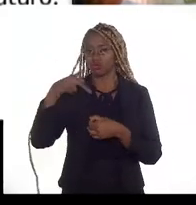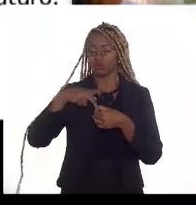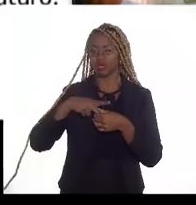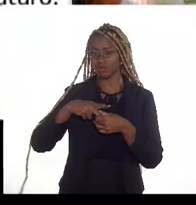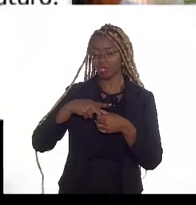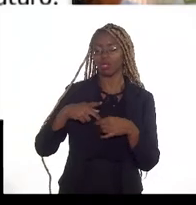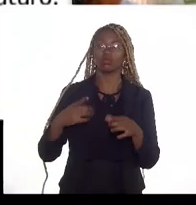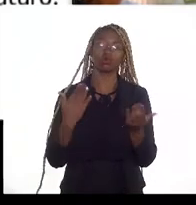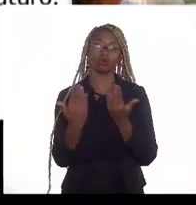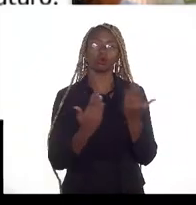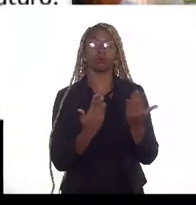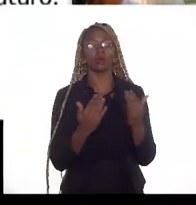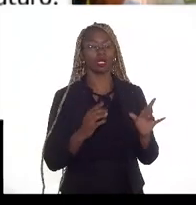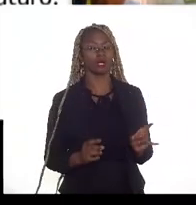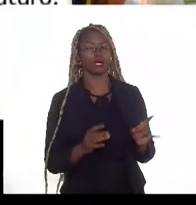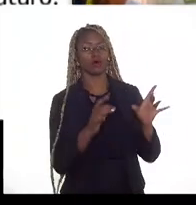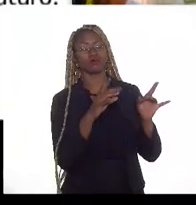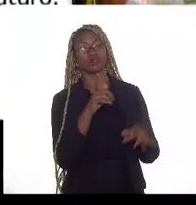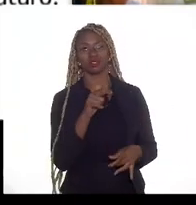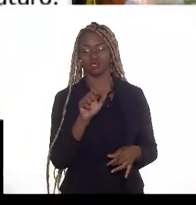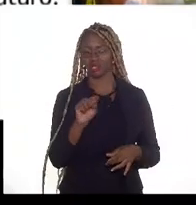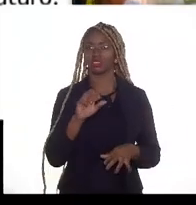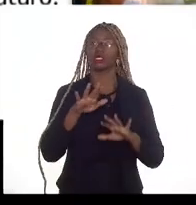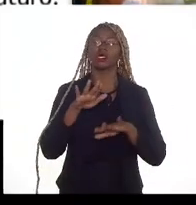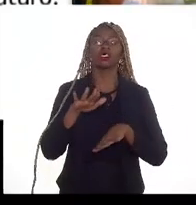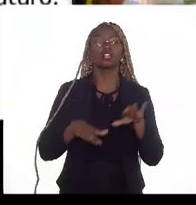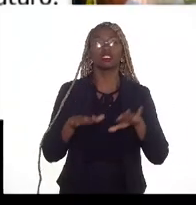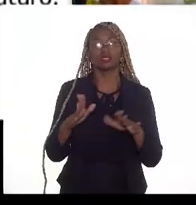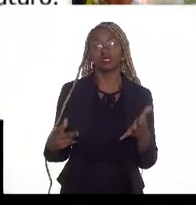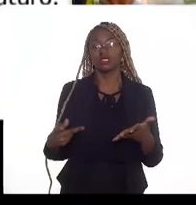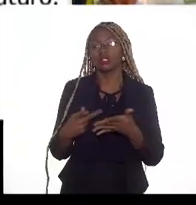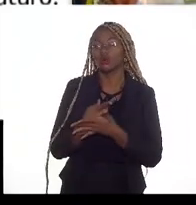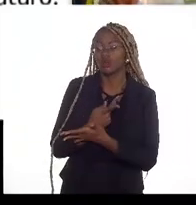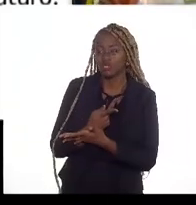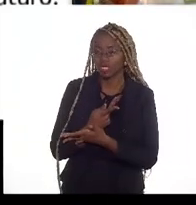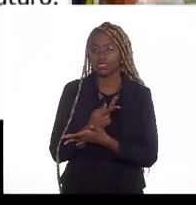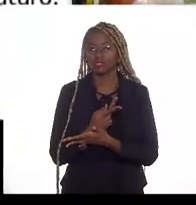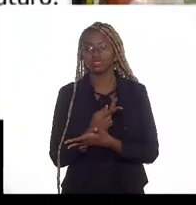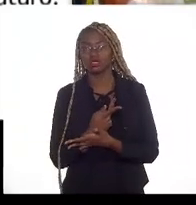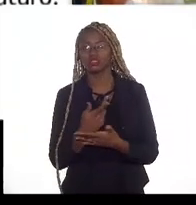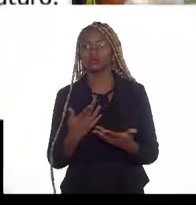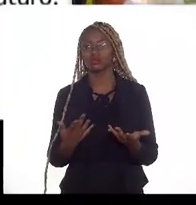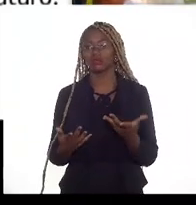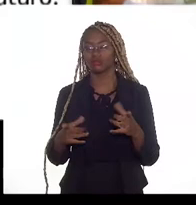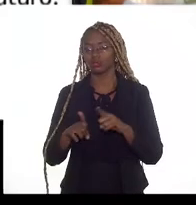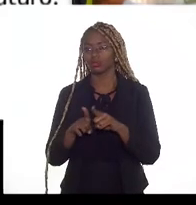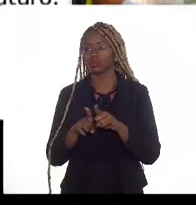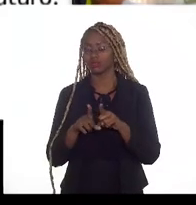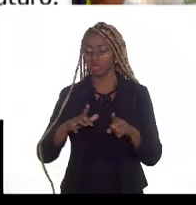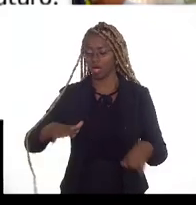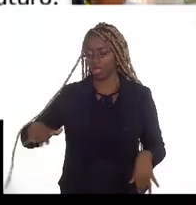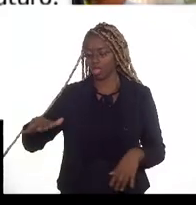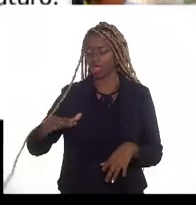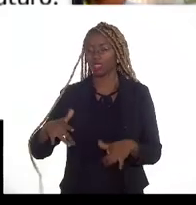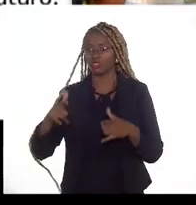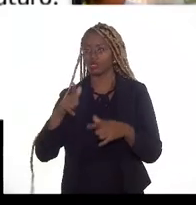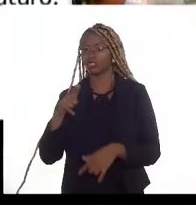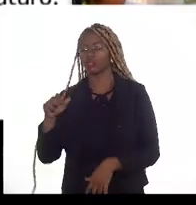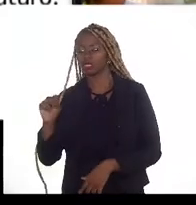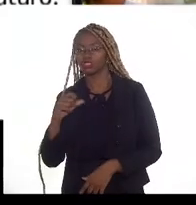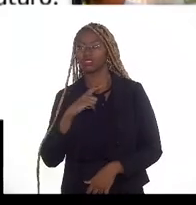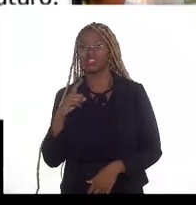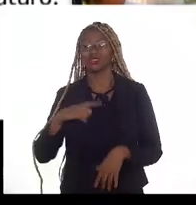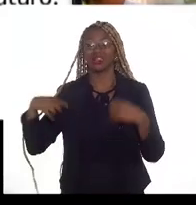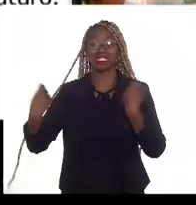em relação ao mercado de gás, que muitas vezes acontece em outros lugares do mundo. Também, os campos de gás têm uma